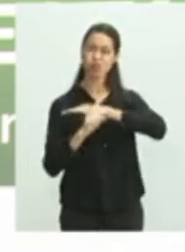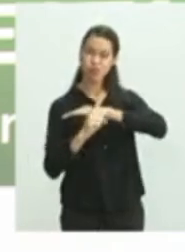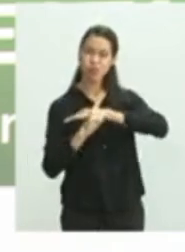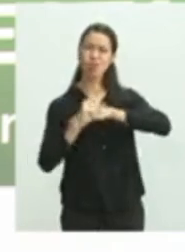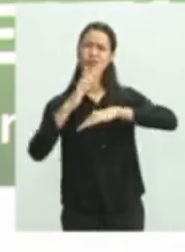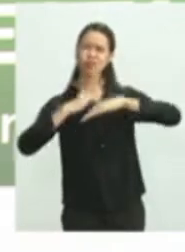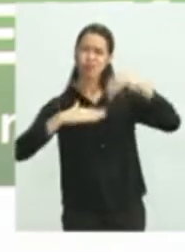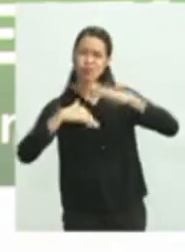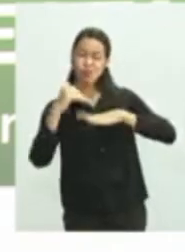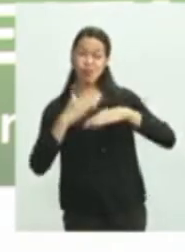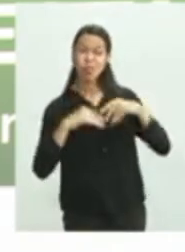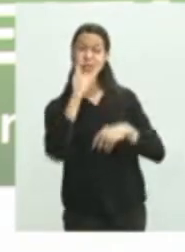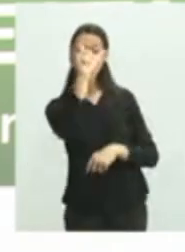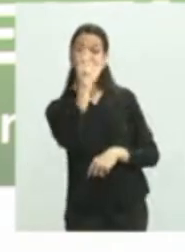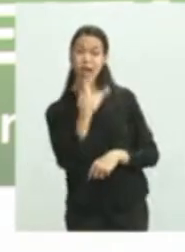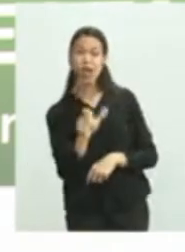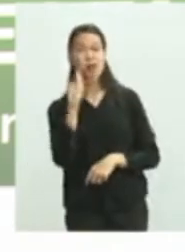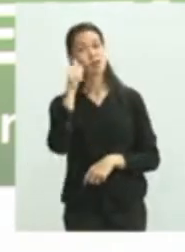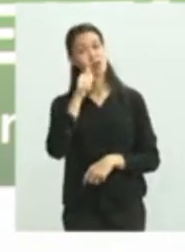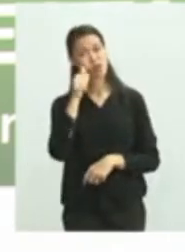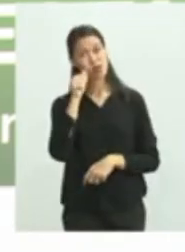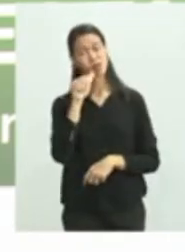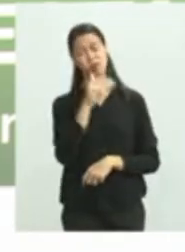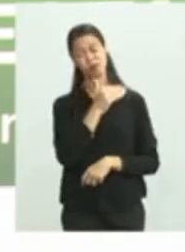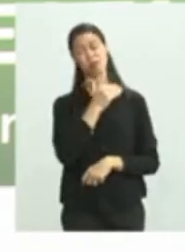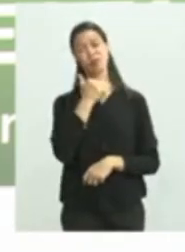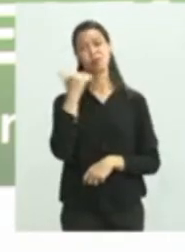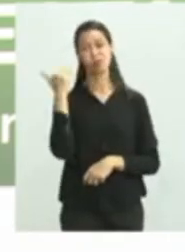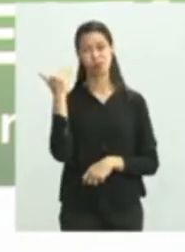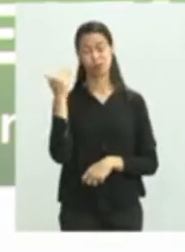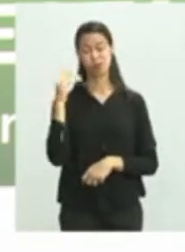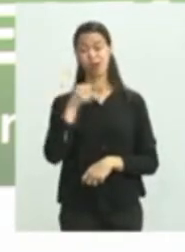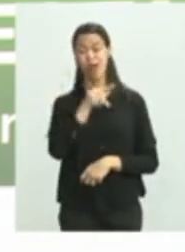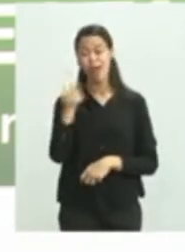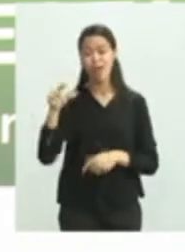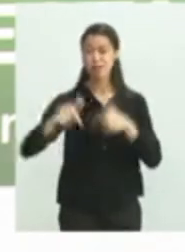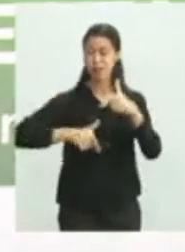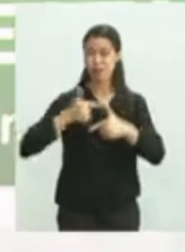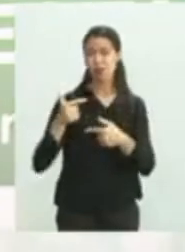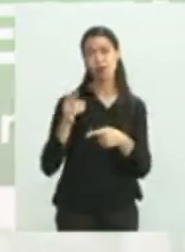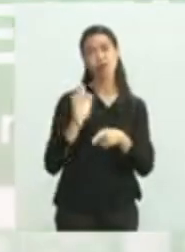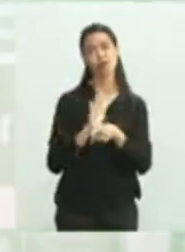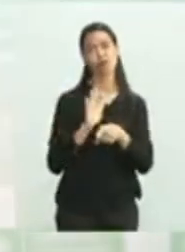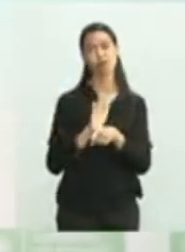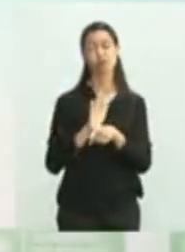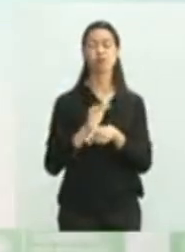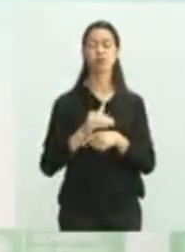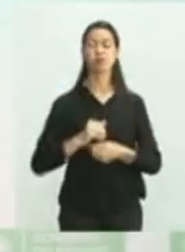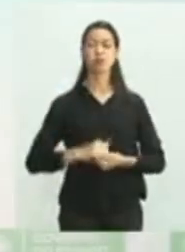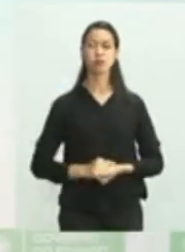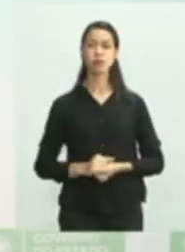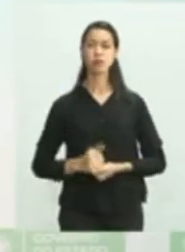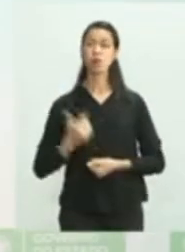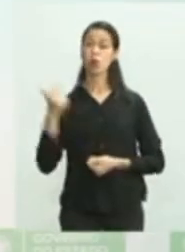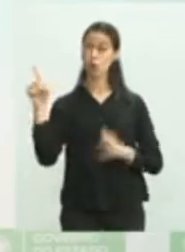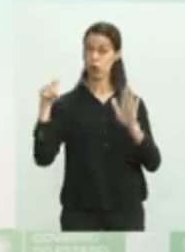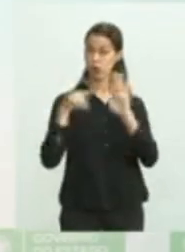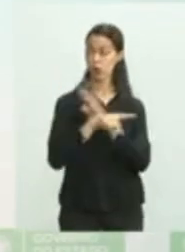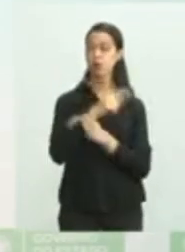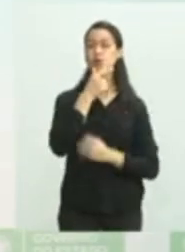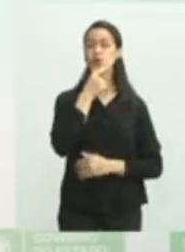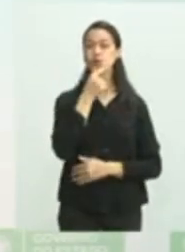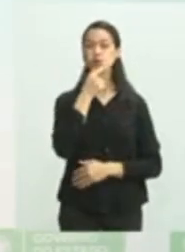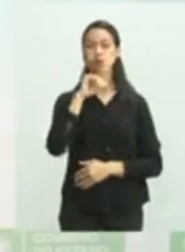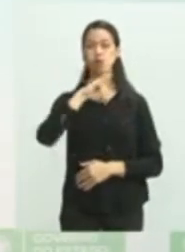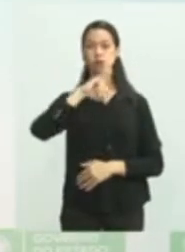a paciente que veio a óbito no município de Bataiporã. A próxima pergunta é do jornalista João Paulo